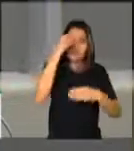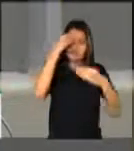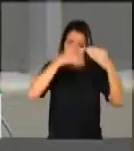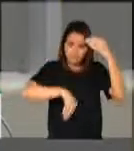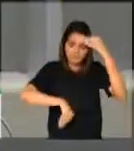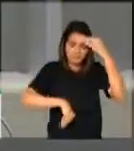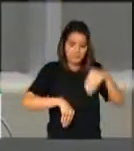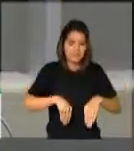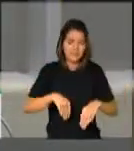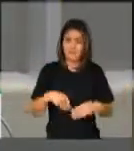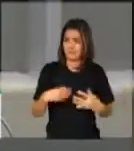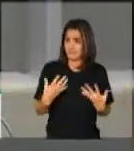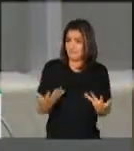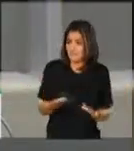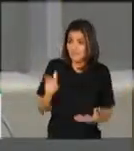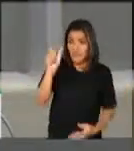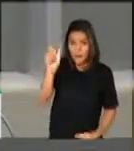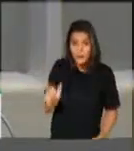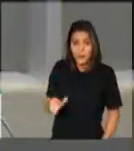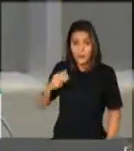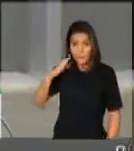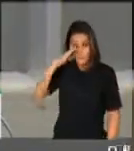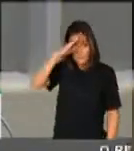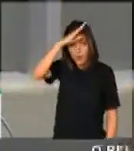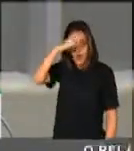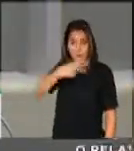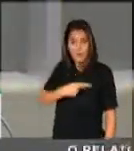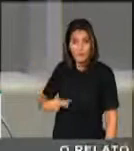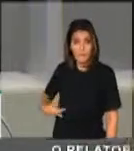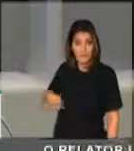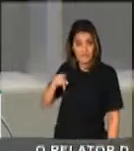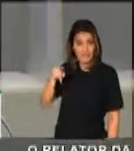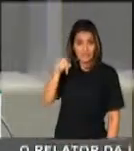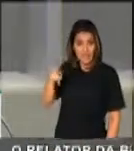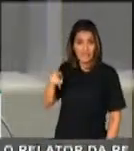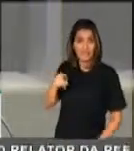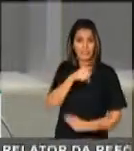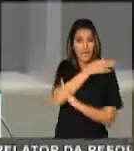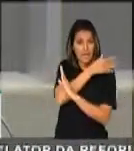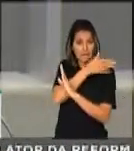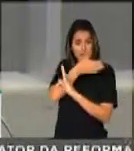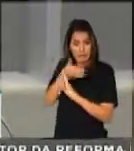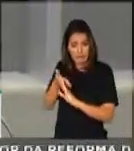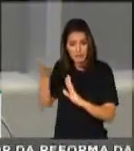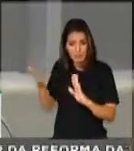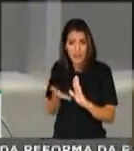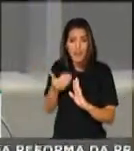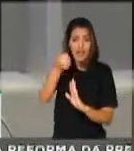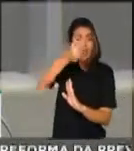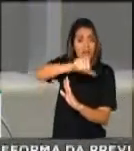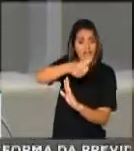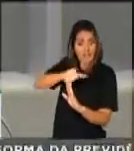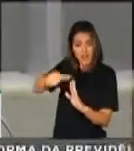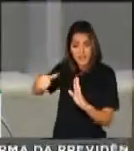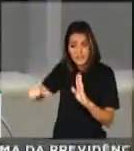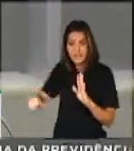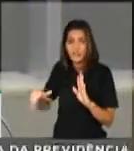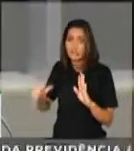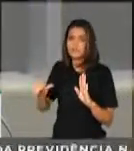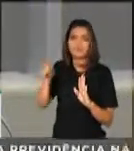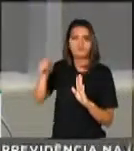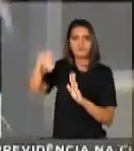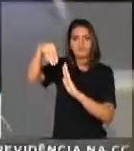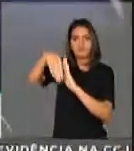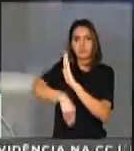Bolsonaro é presidente com a pior avaliação para os 100 primeiros